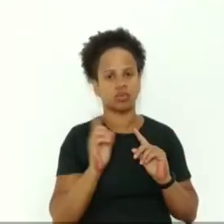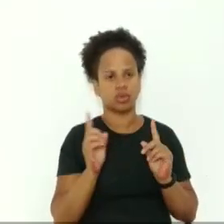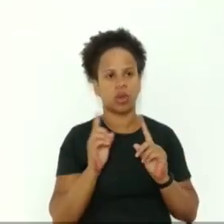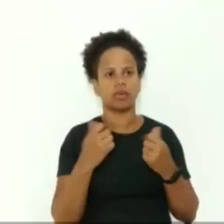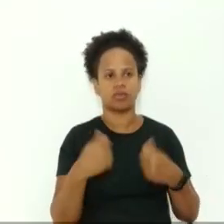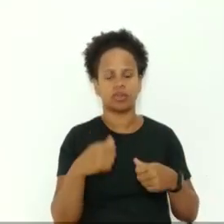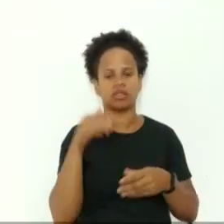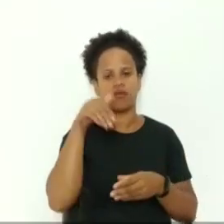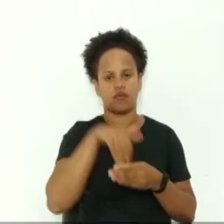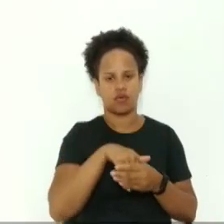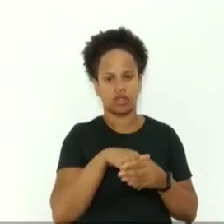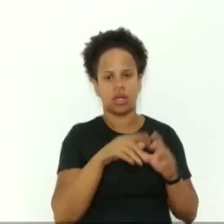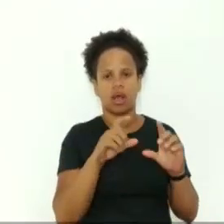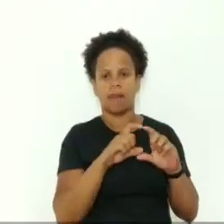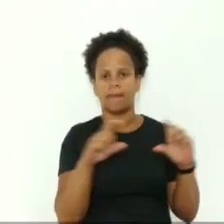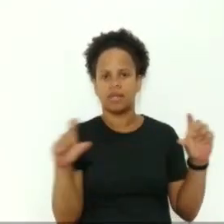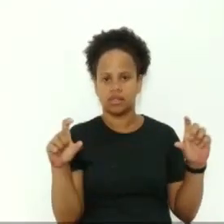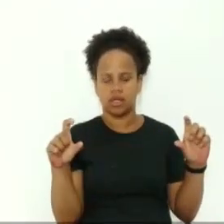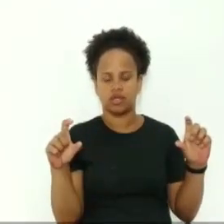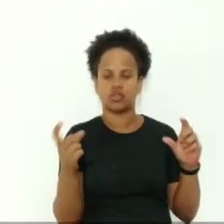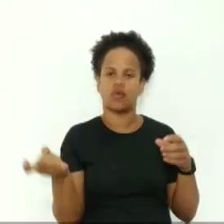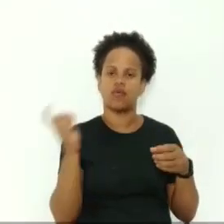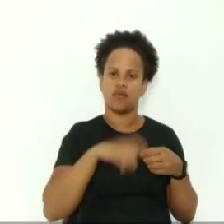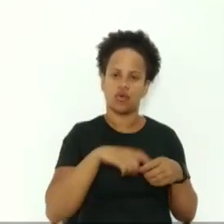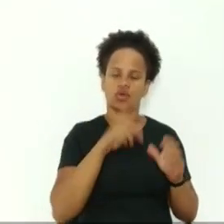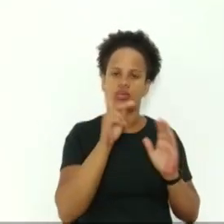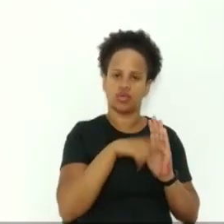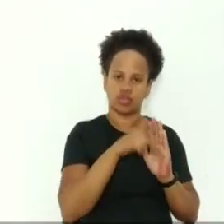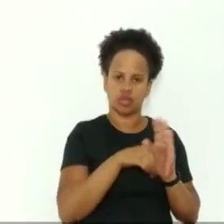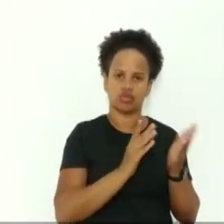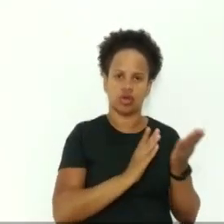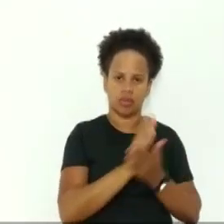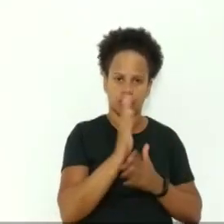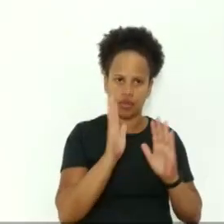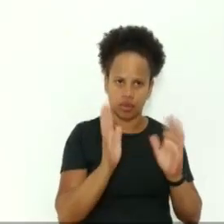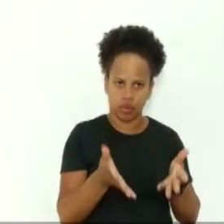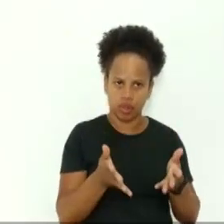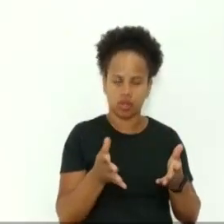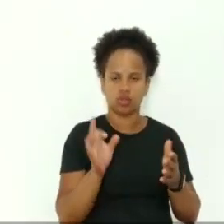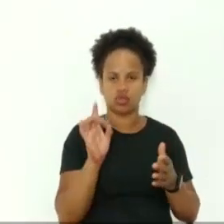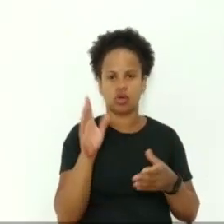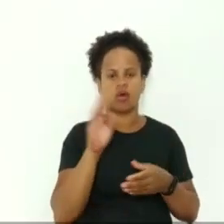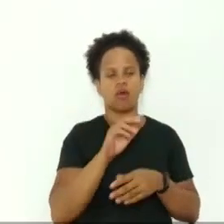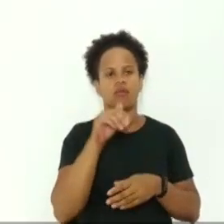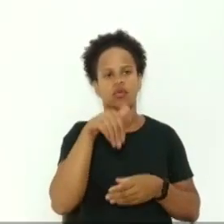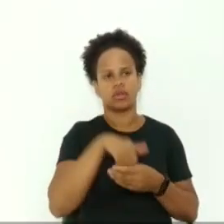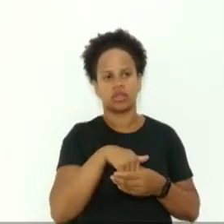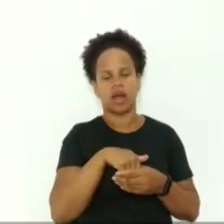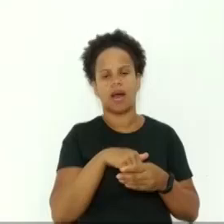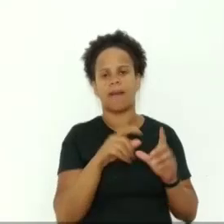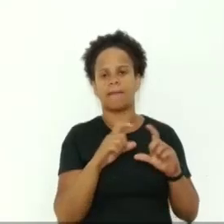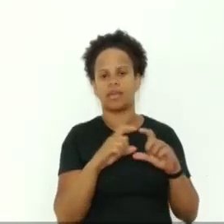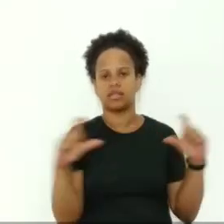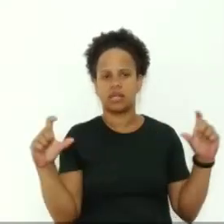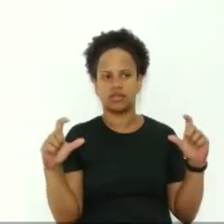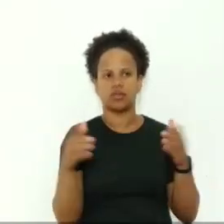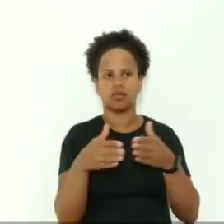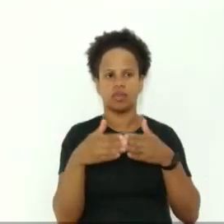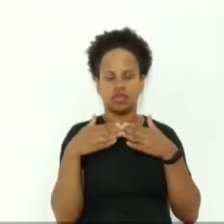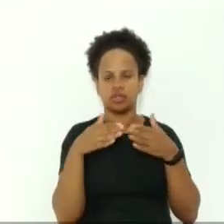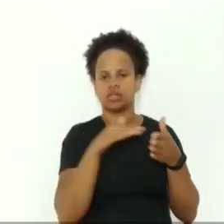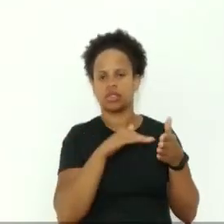mensagem. Então, gente vai voltar ao primeiro projeto, o projeto já foi aprovado, a vai votar somente a mensagem agora. Vou pedir para o pessoal da Secretaria preparar